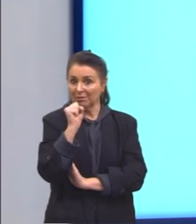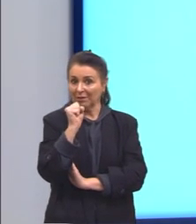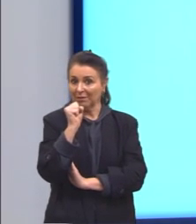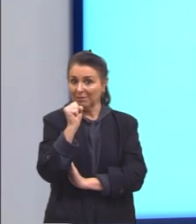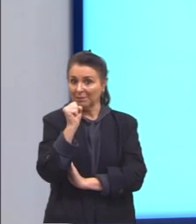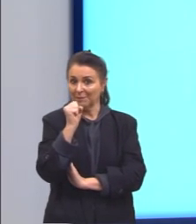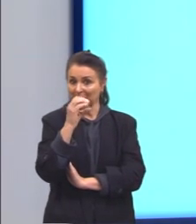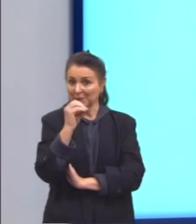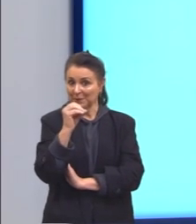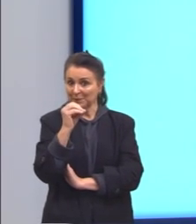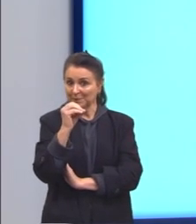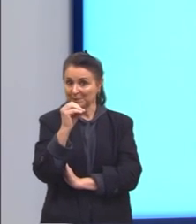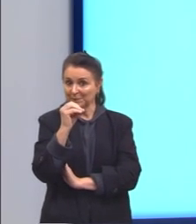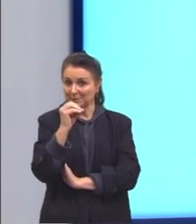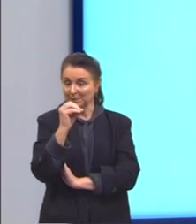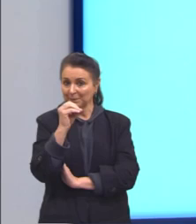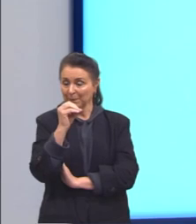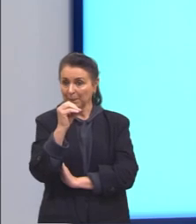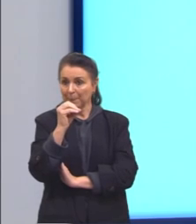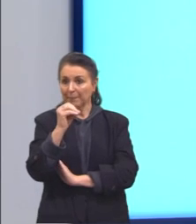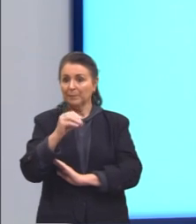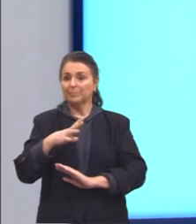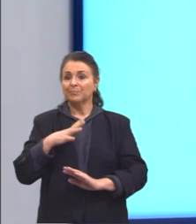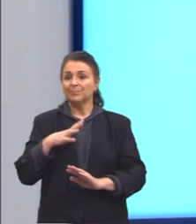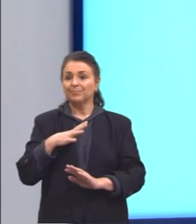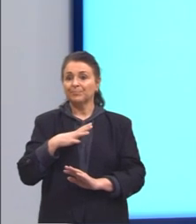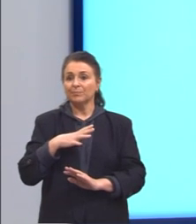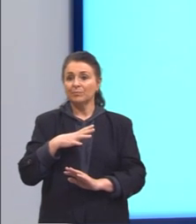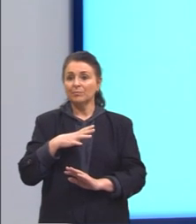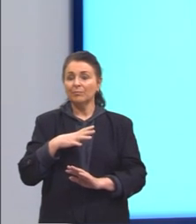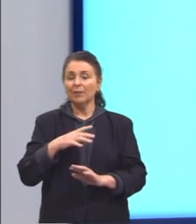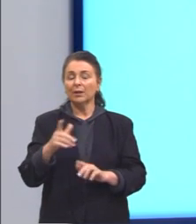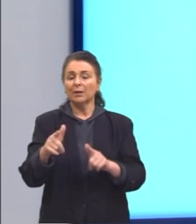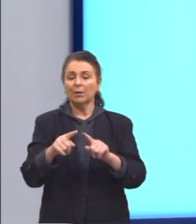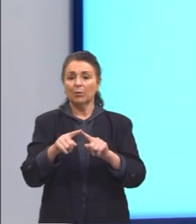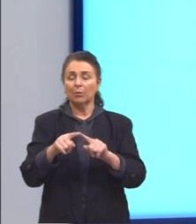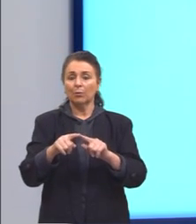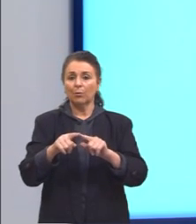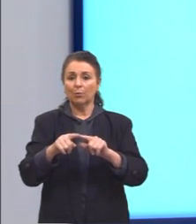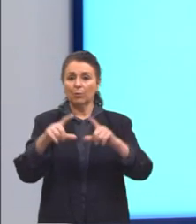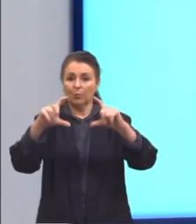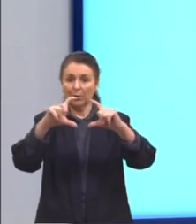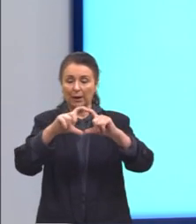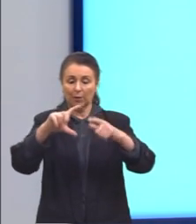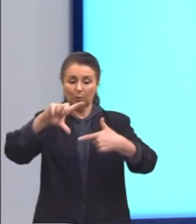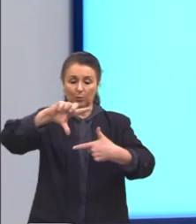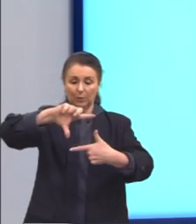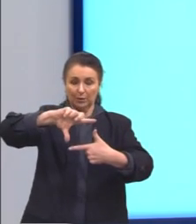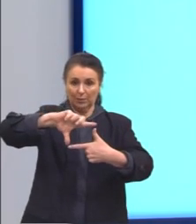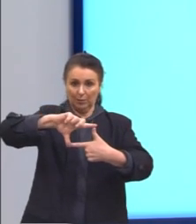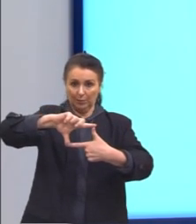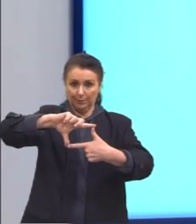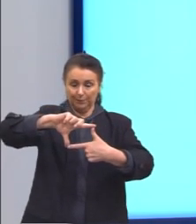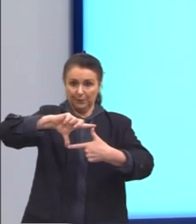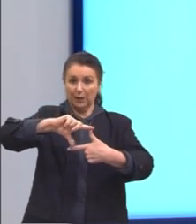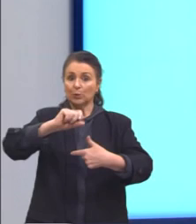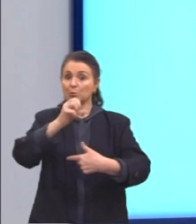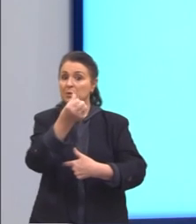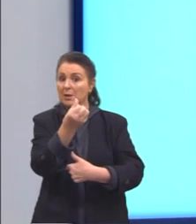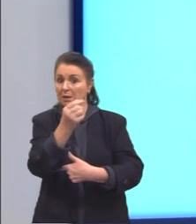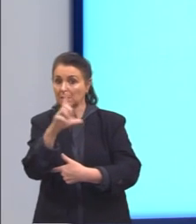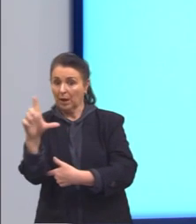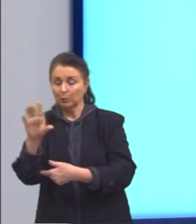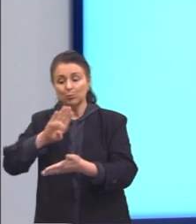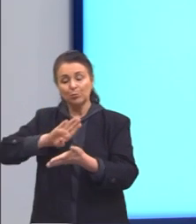disposto a pagar. Então, o cartão ali, do retângulo e do hexágono, nós já eliminamos,